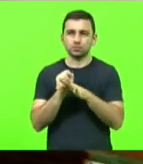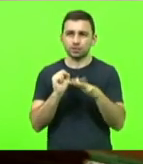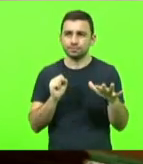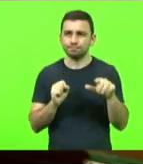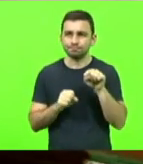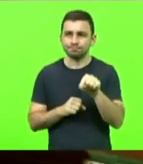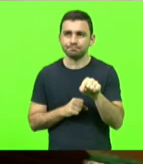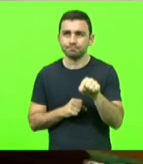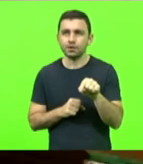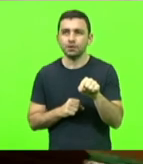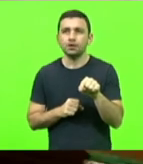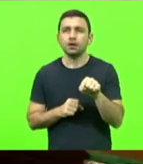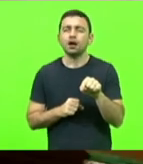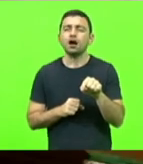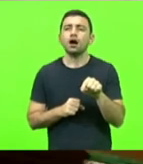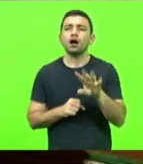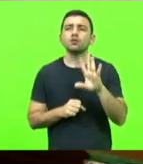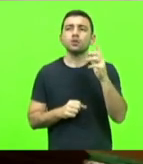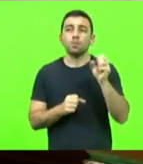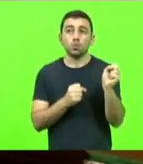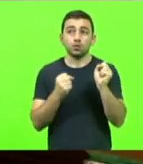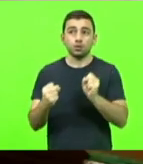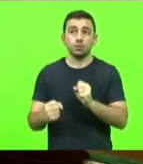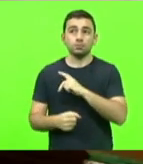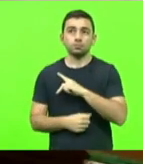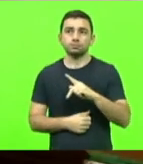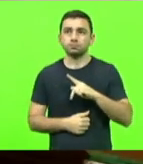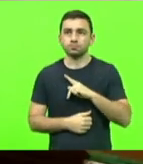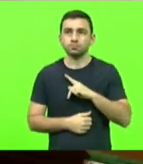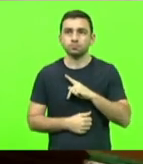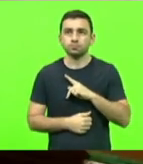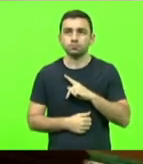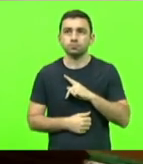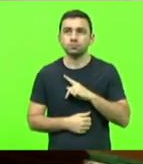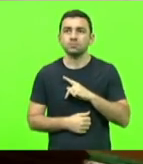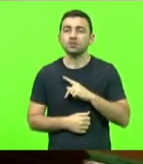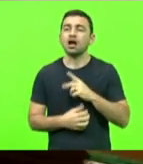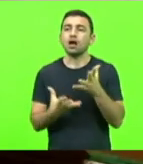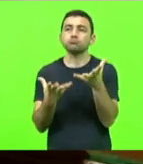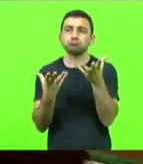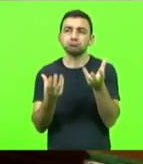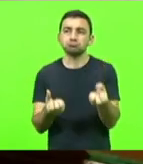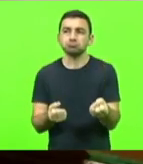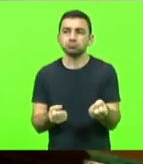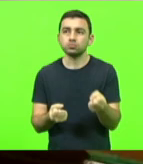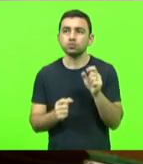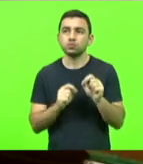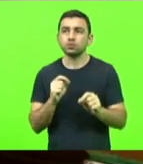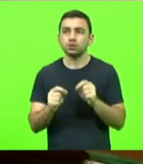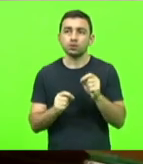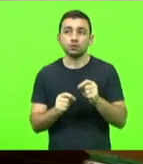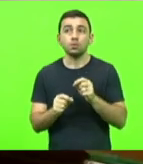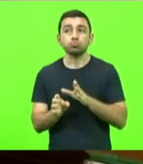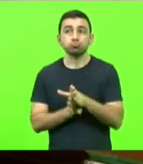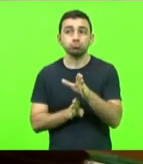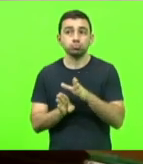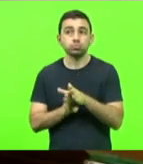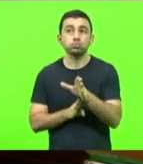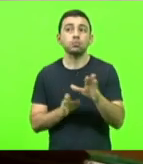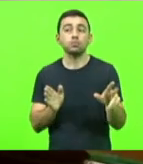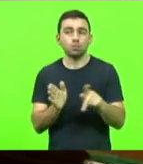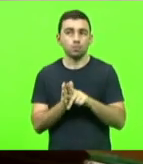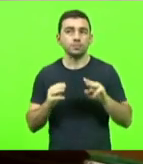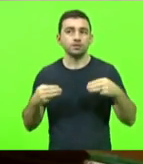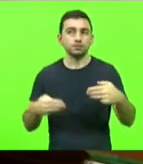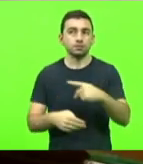lá o Poder Público Municipal acatou uma recomendação do Ministério